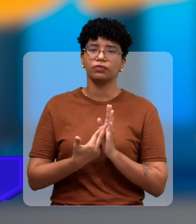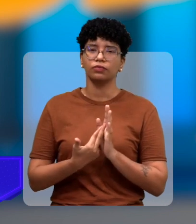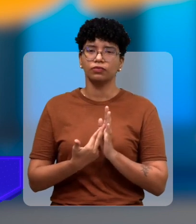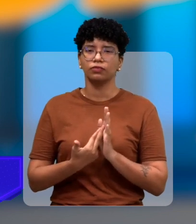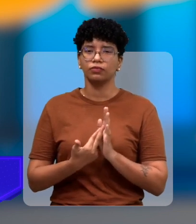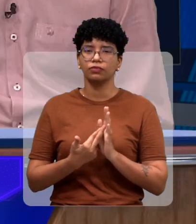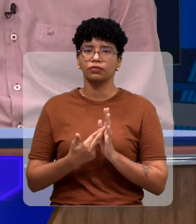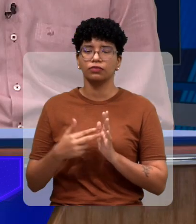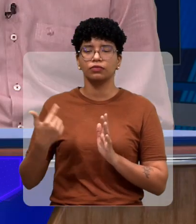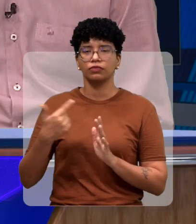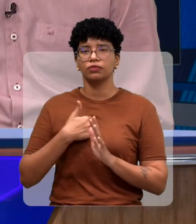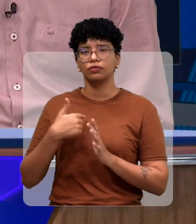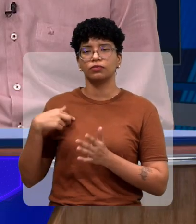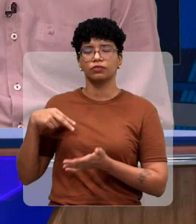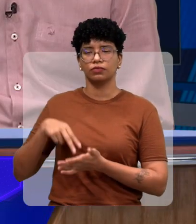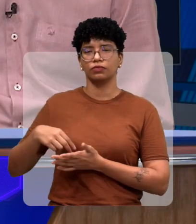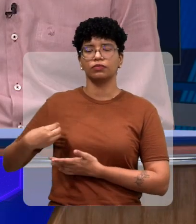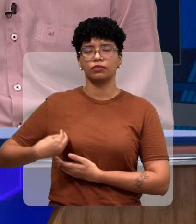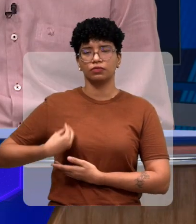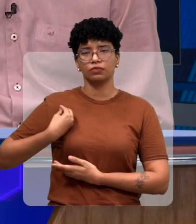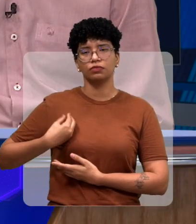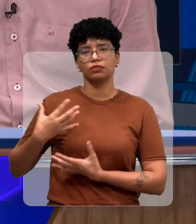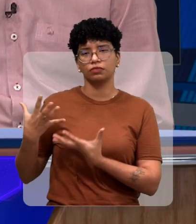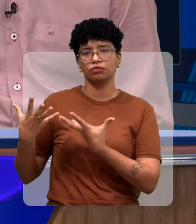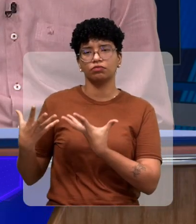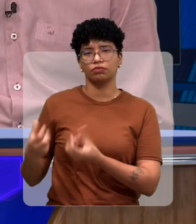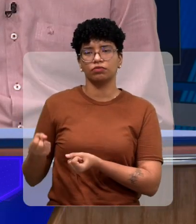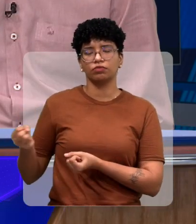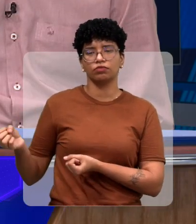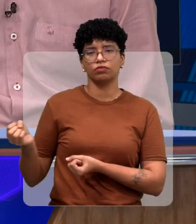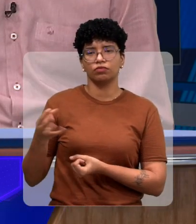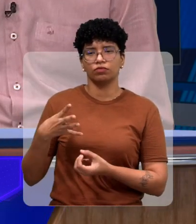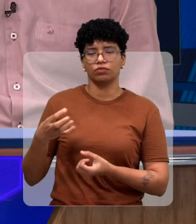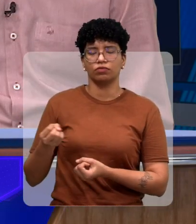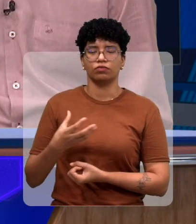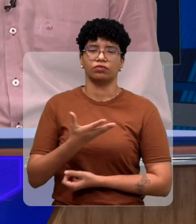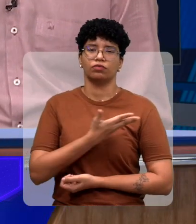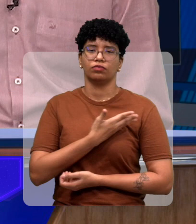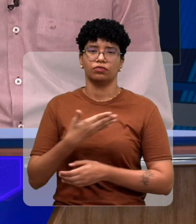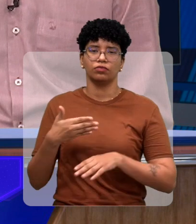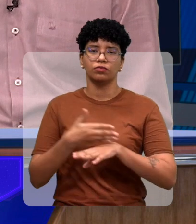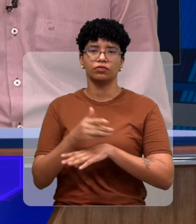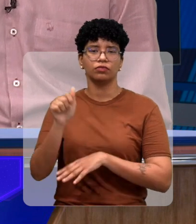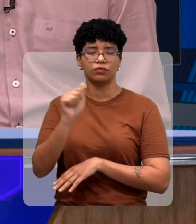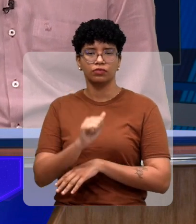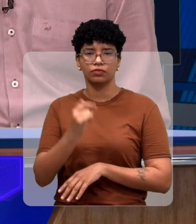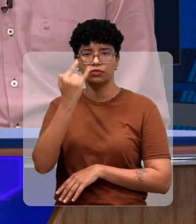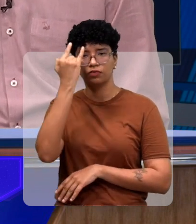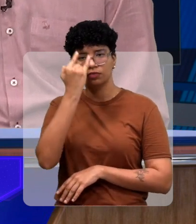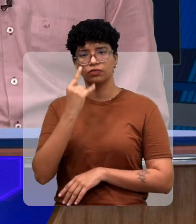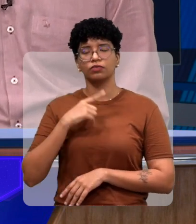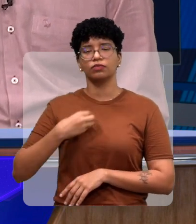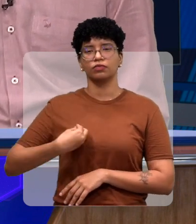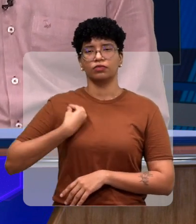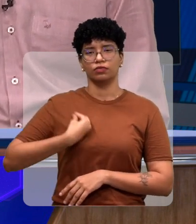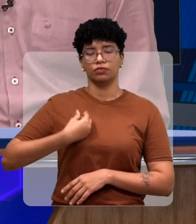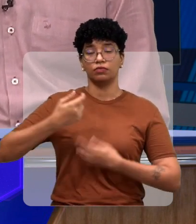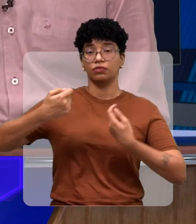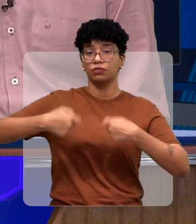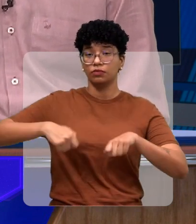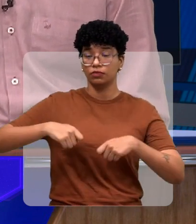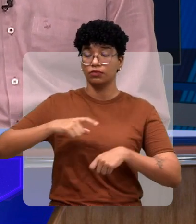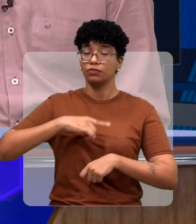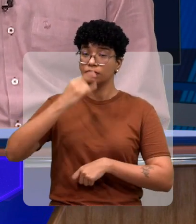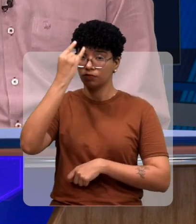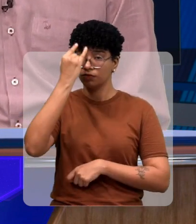nascença e estamos à disposição para receber os nossos companheiros né para que uma associação dos cegos existe infelizmente é